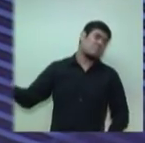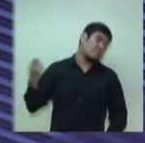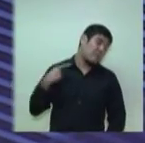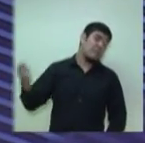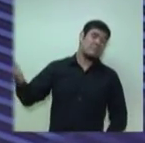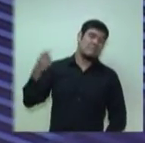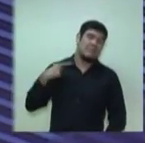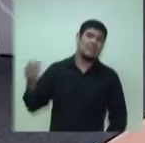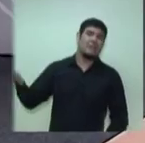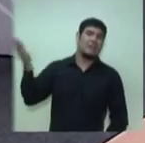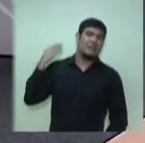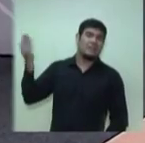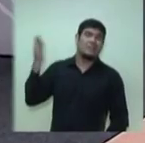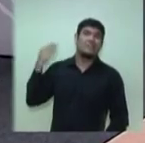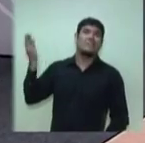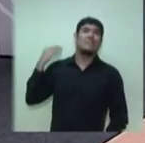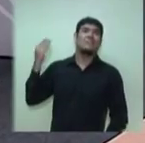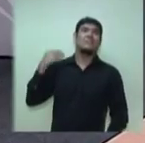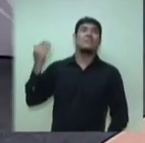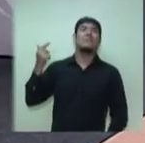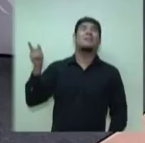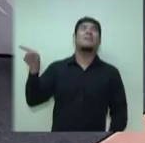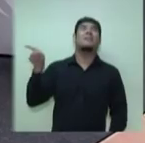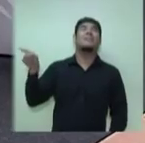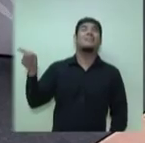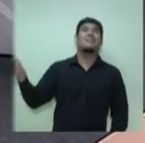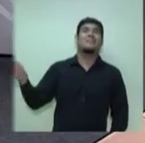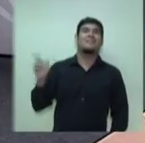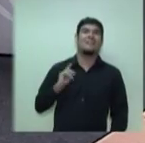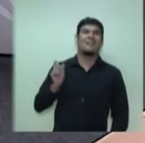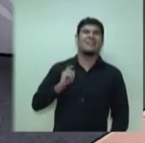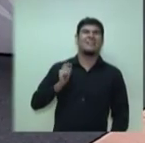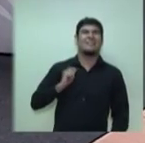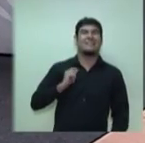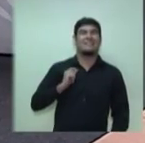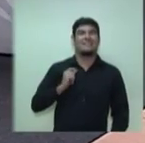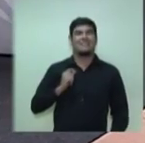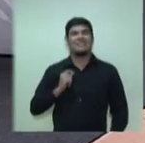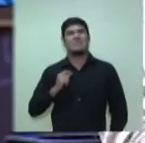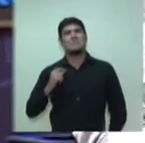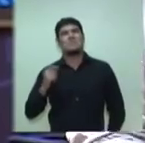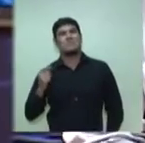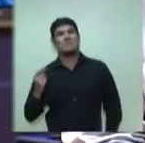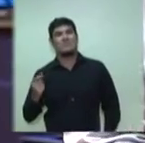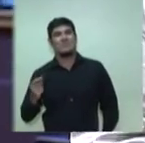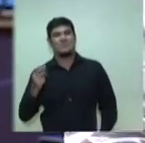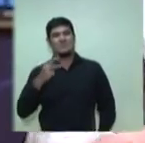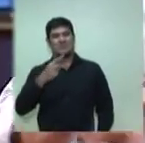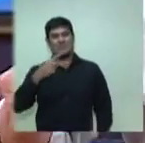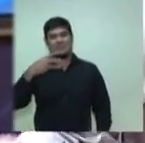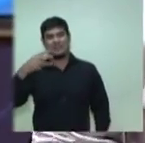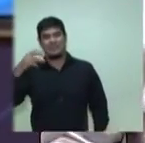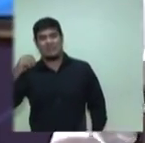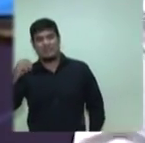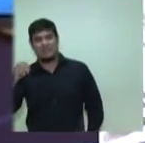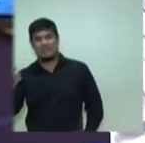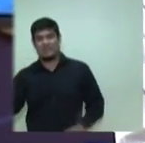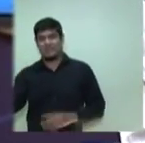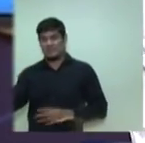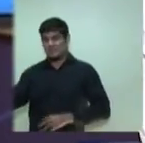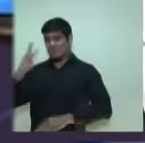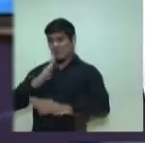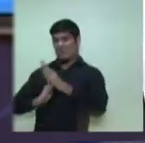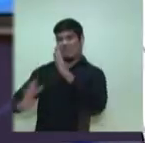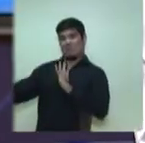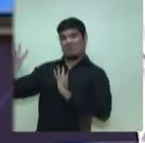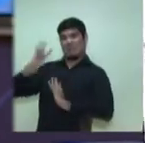que ele me deu mais de 230 inserções no primeiro turno, por falar coisas que não eram verdadeiras. E agora, acabei de ganhar